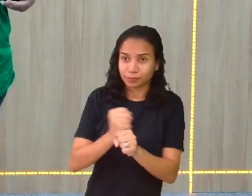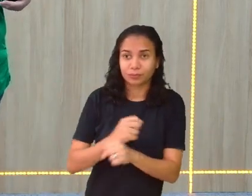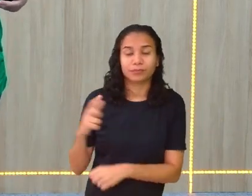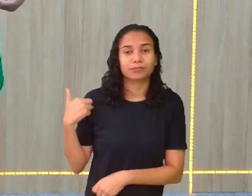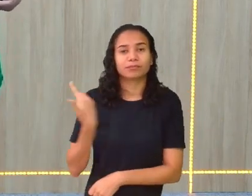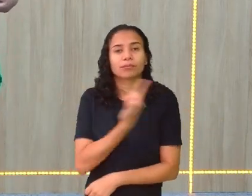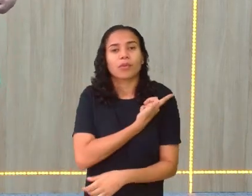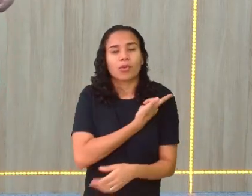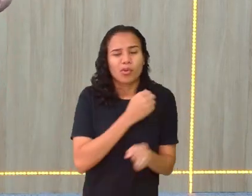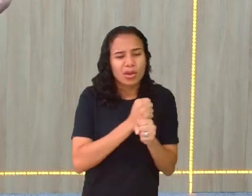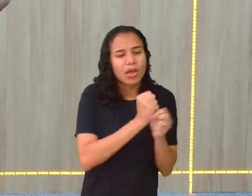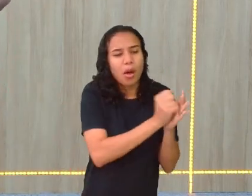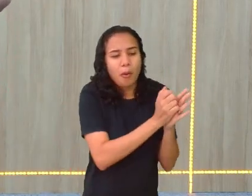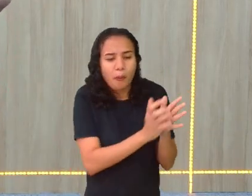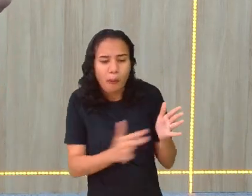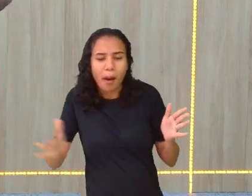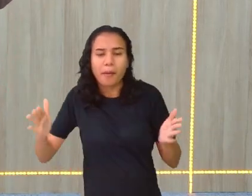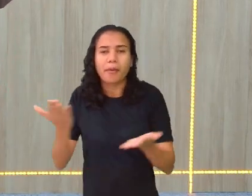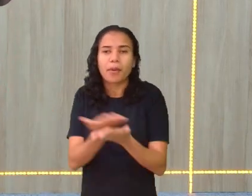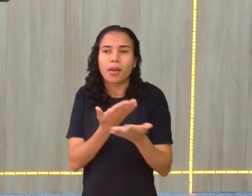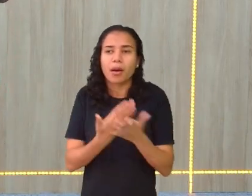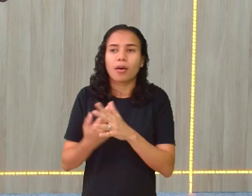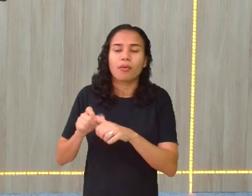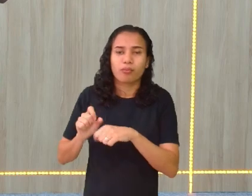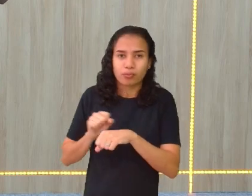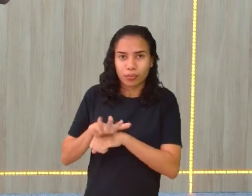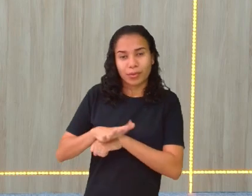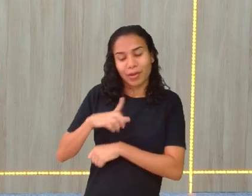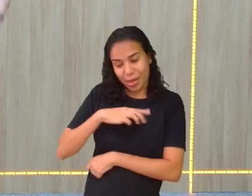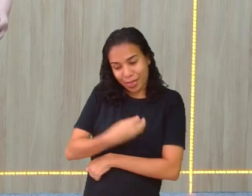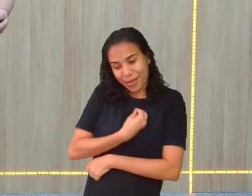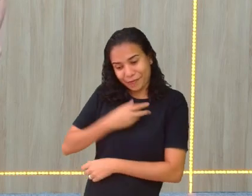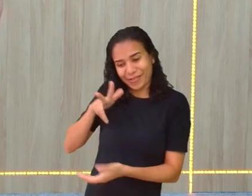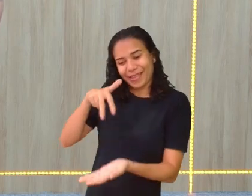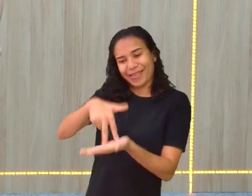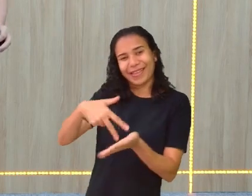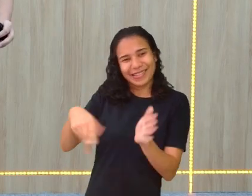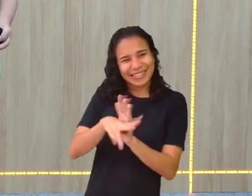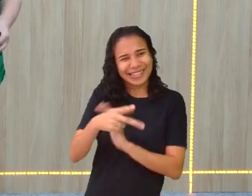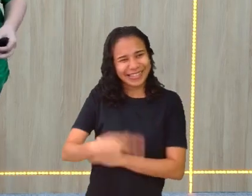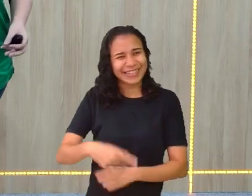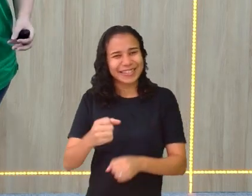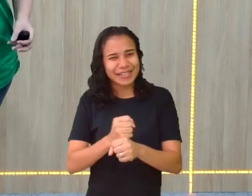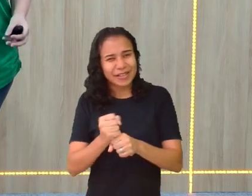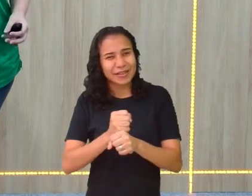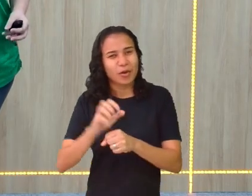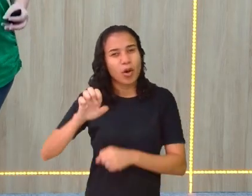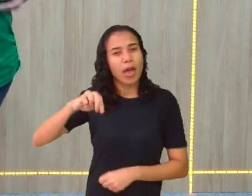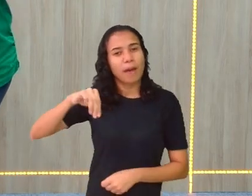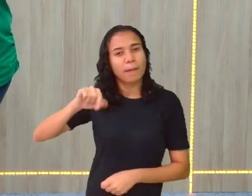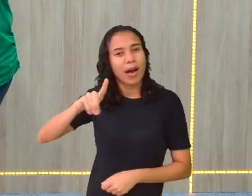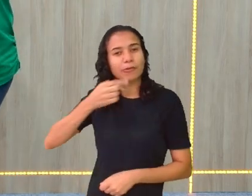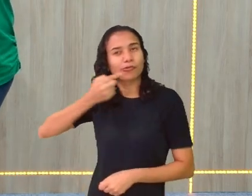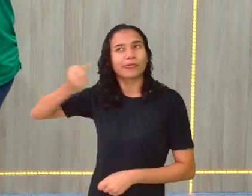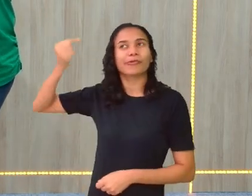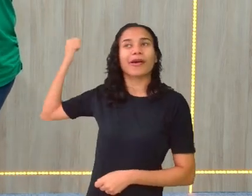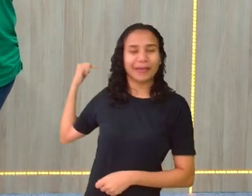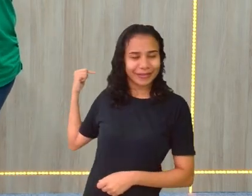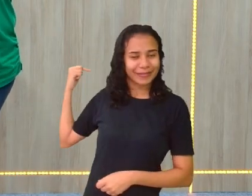passou a transmitir as aulas, quer dizer, eu, né? Que eu cheguei esse ano, o EMAD já existe antes.